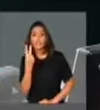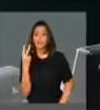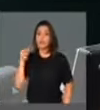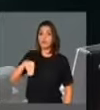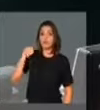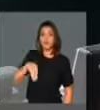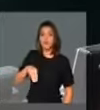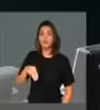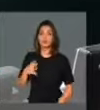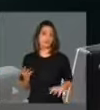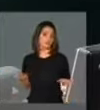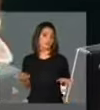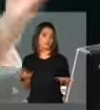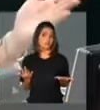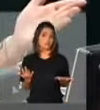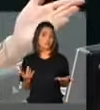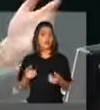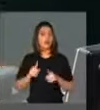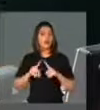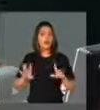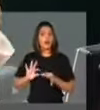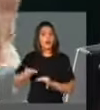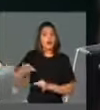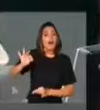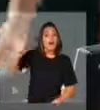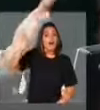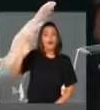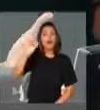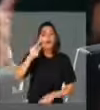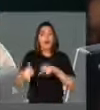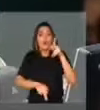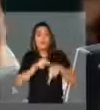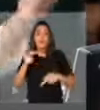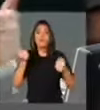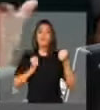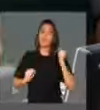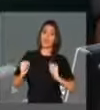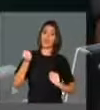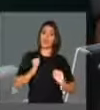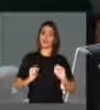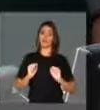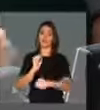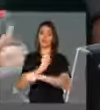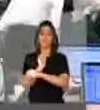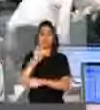fazer alguma pergunta, alguma consideração. Mas assim, não estende muito. O Brasil tem pressa. As pessoas estão esperando a gente trabalhar.